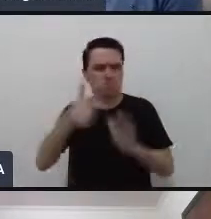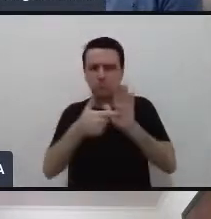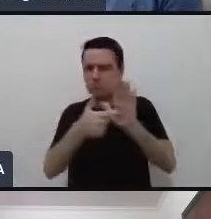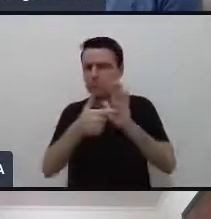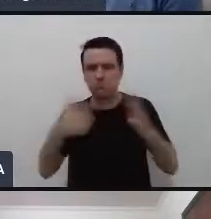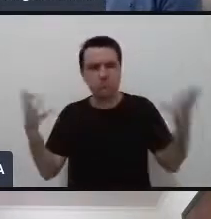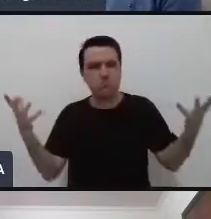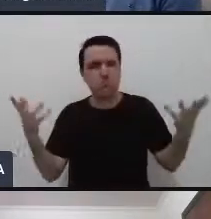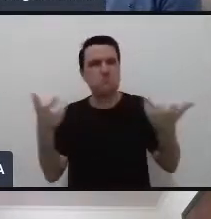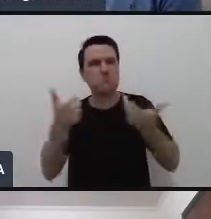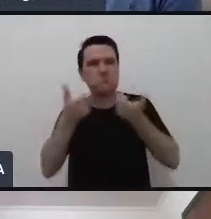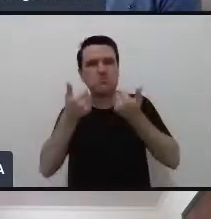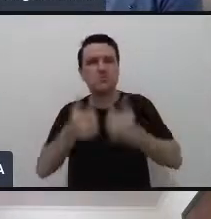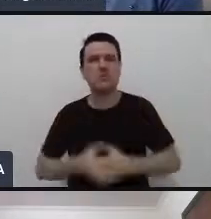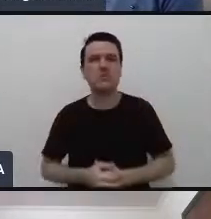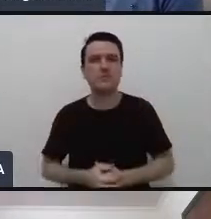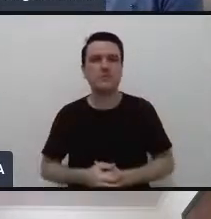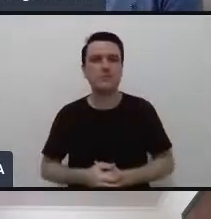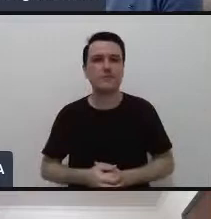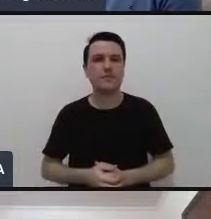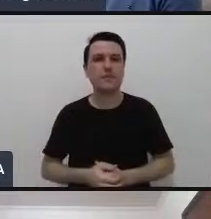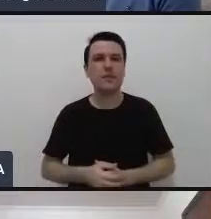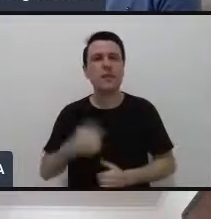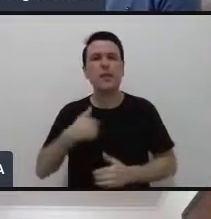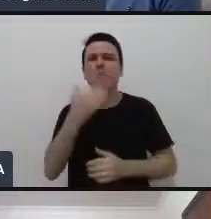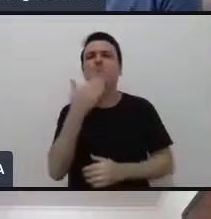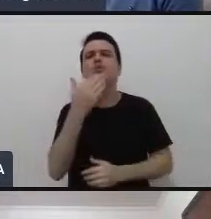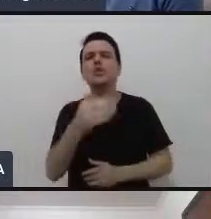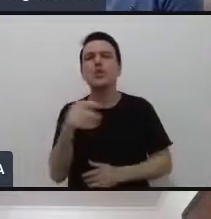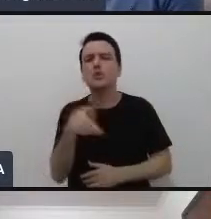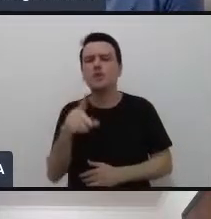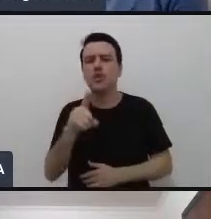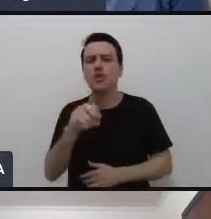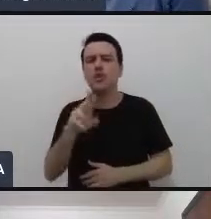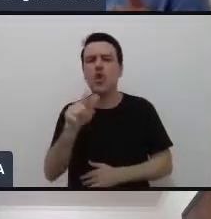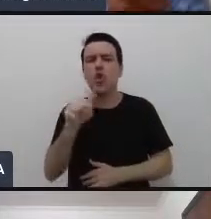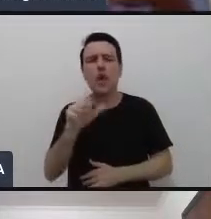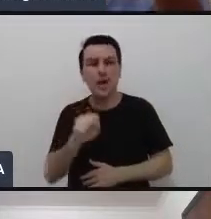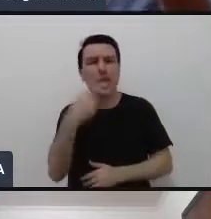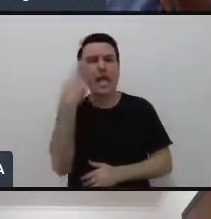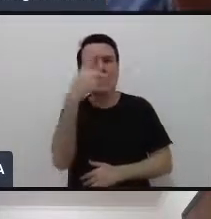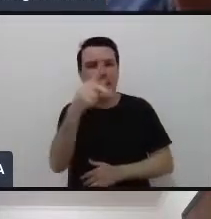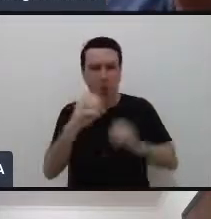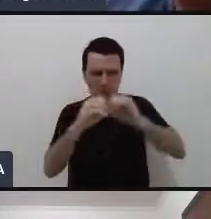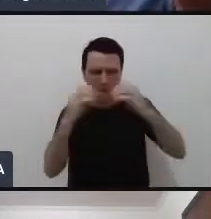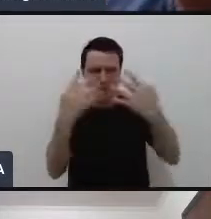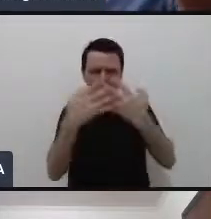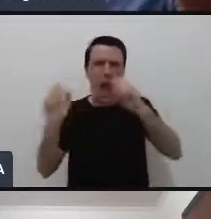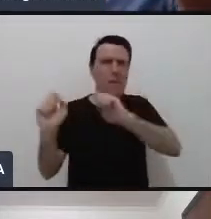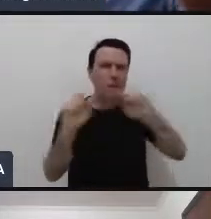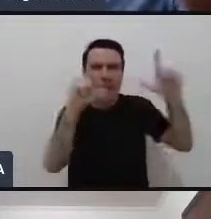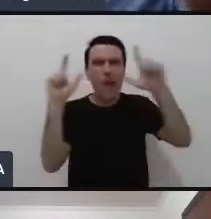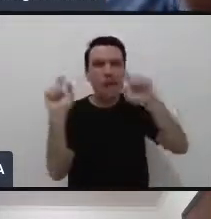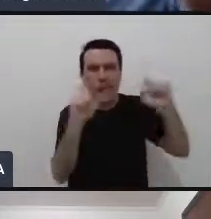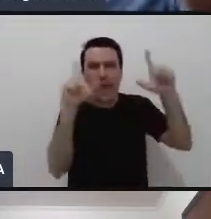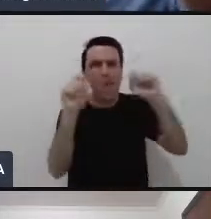e eu queria que o teu material que eu gostei se tu autorizar a gente pode estar compartilhando no e-mail dos colegas